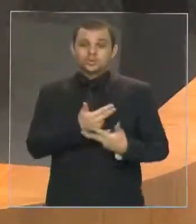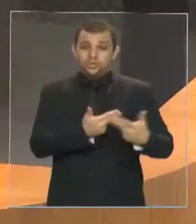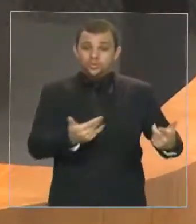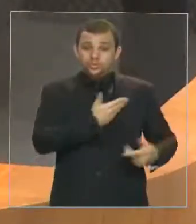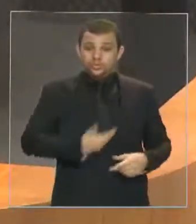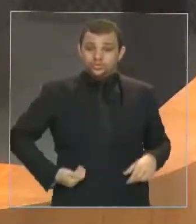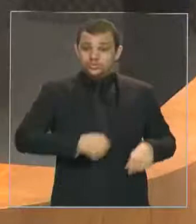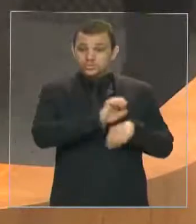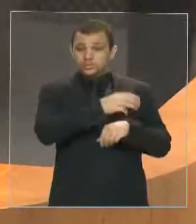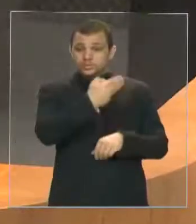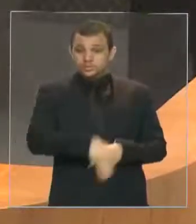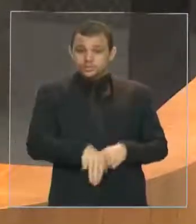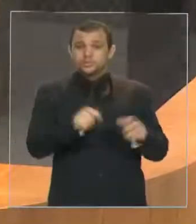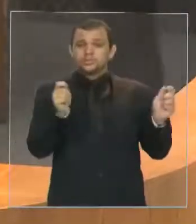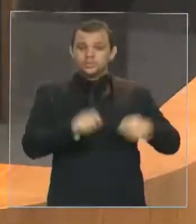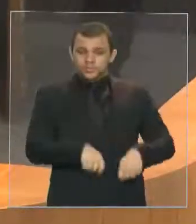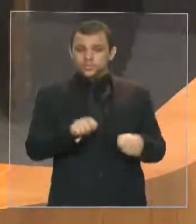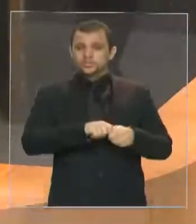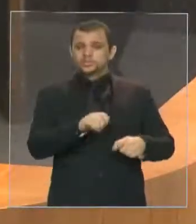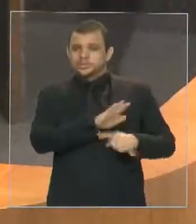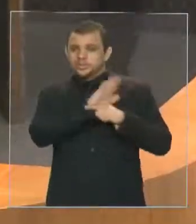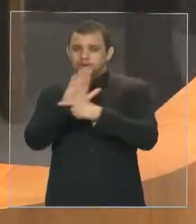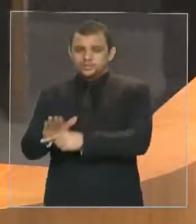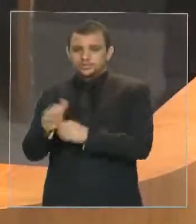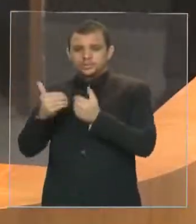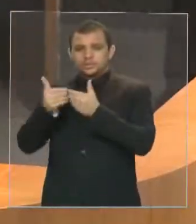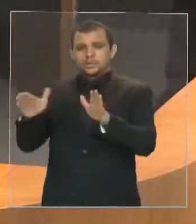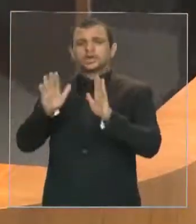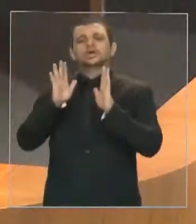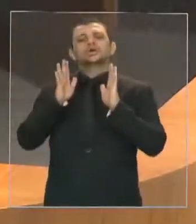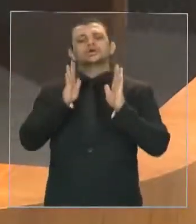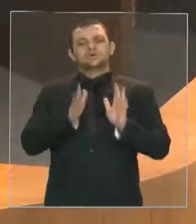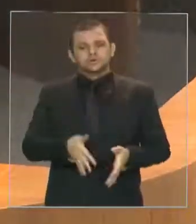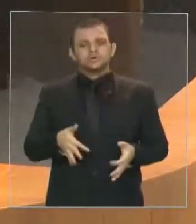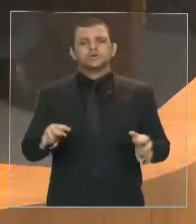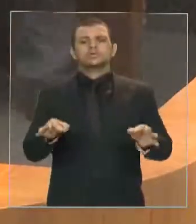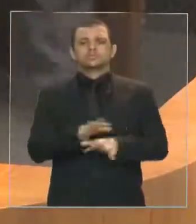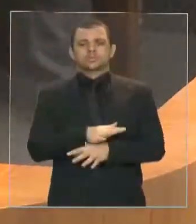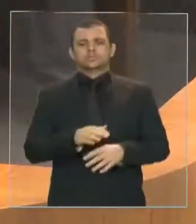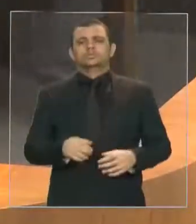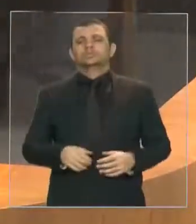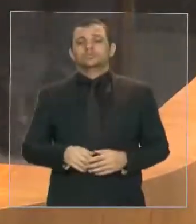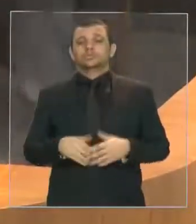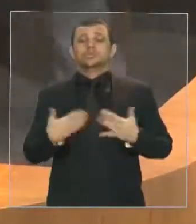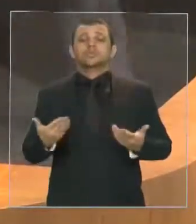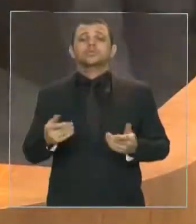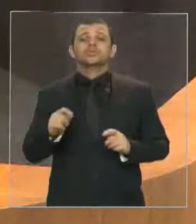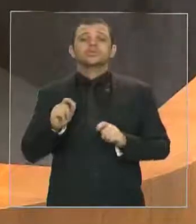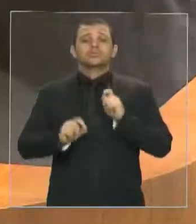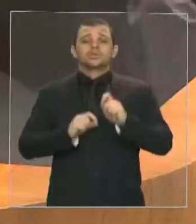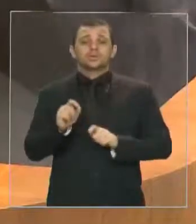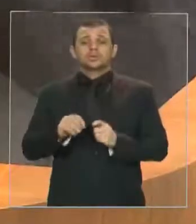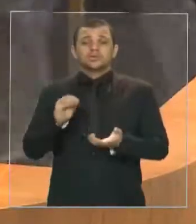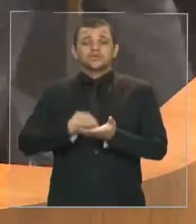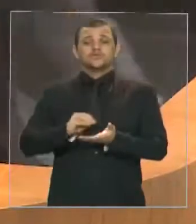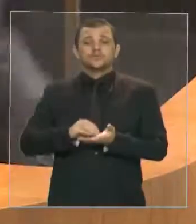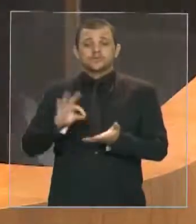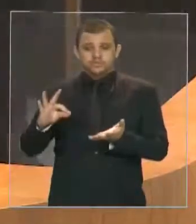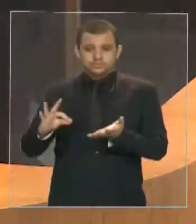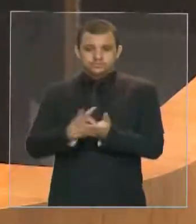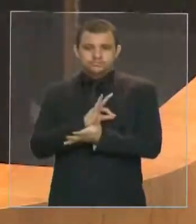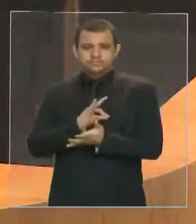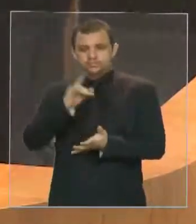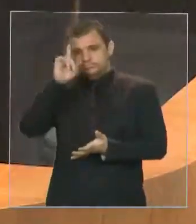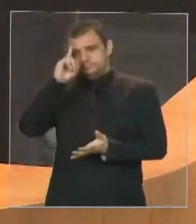fazer para dar as condições para a inauguração da Casa está pronto. Só basta realmente a assinatura da